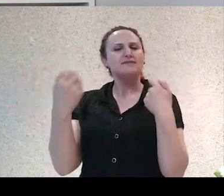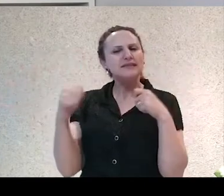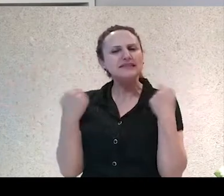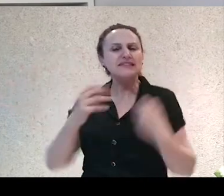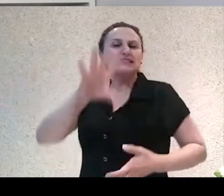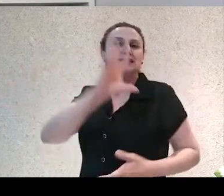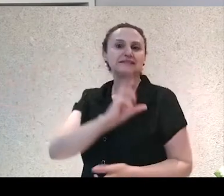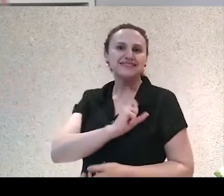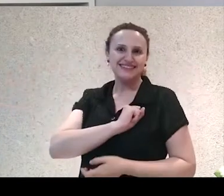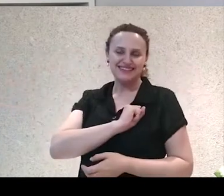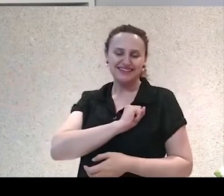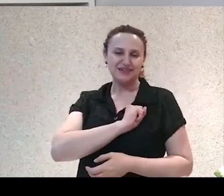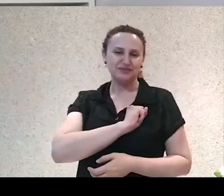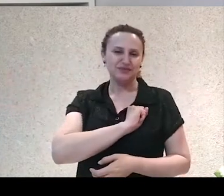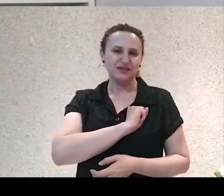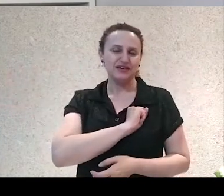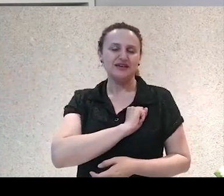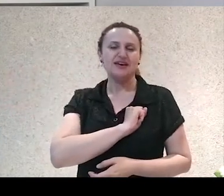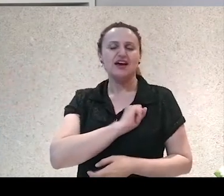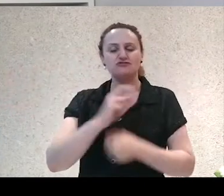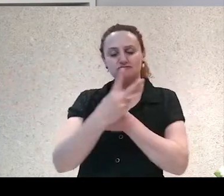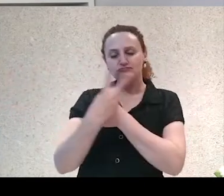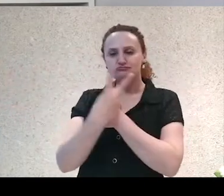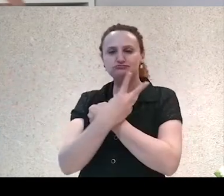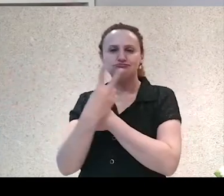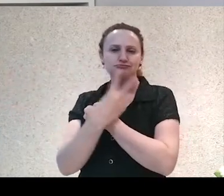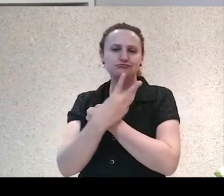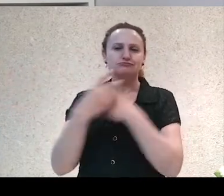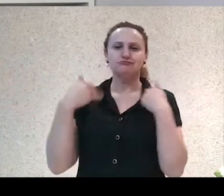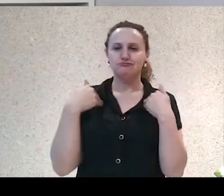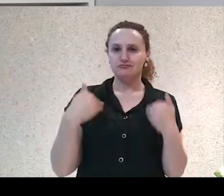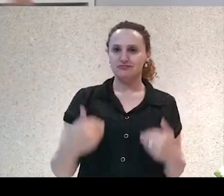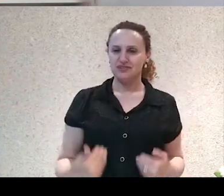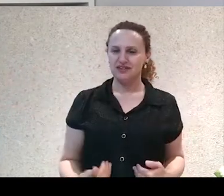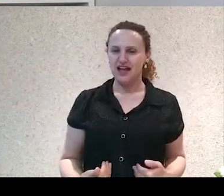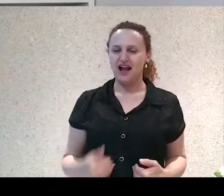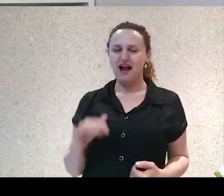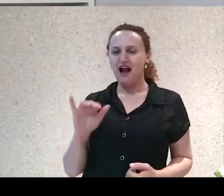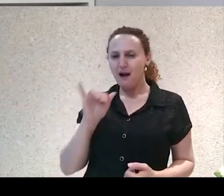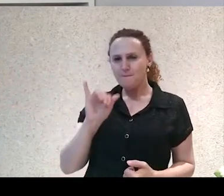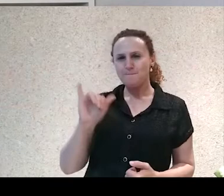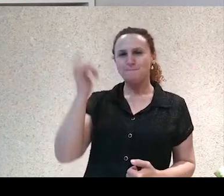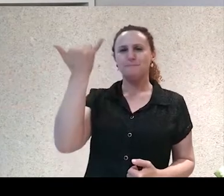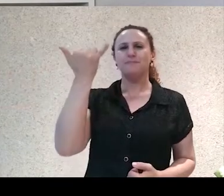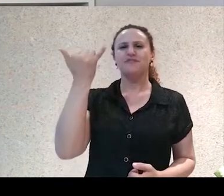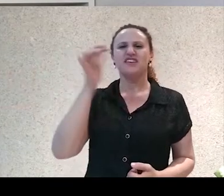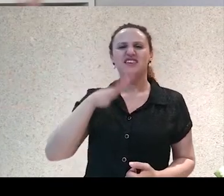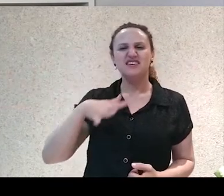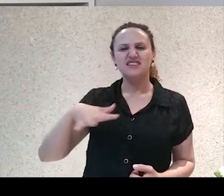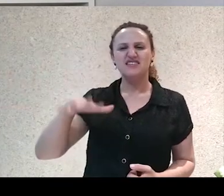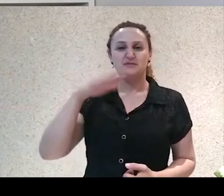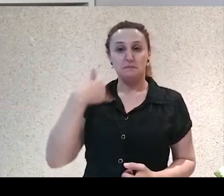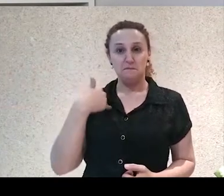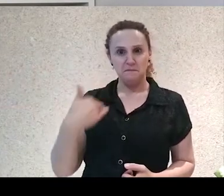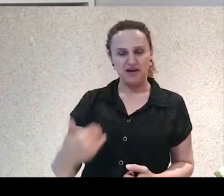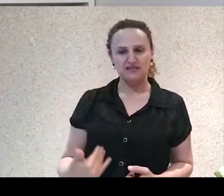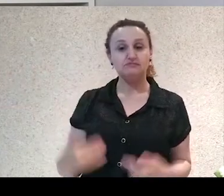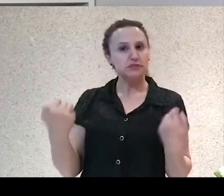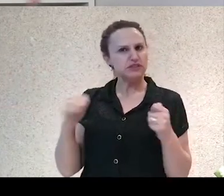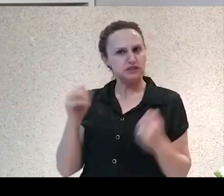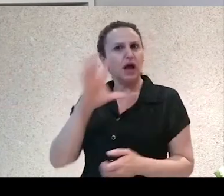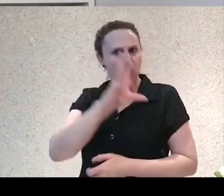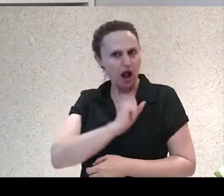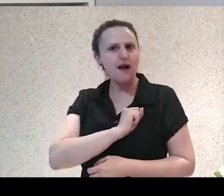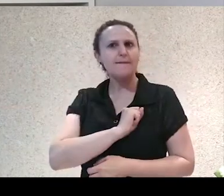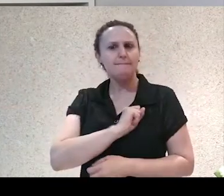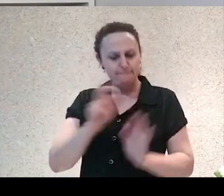ame, que a gente aproveite esse corpo que a gente tem, que a gente aproveite esse espaço, essa vida que a gente tem. Ela tá dizendo, é preciso que a se amar, né?